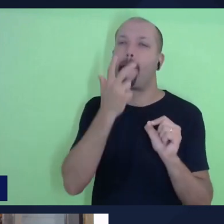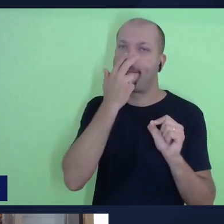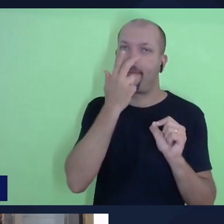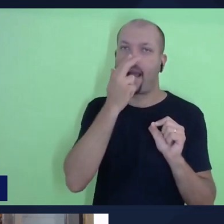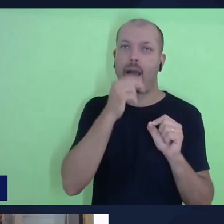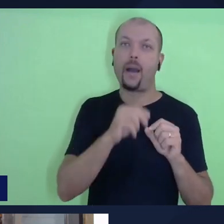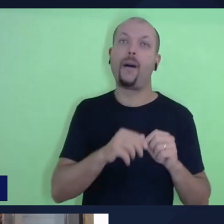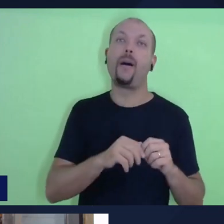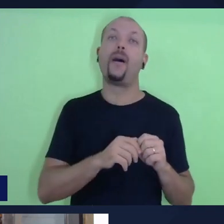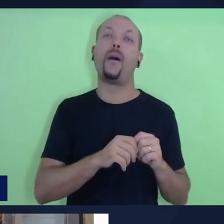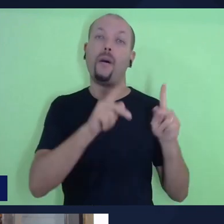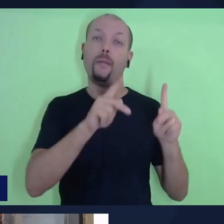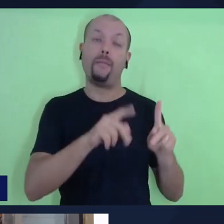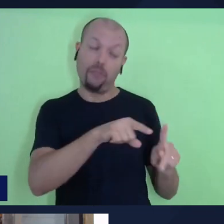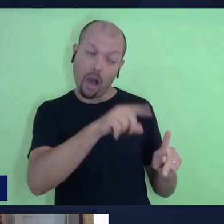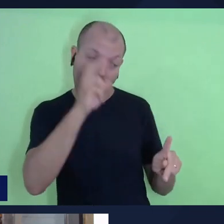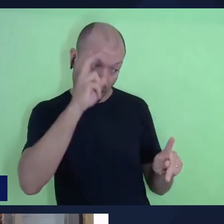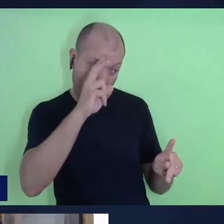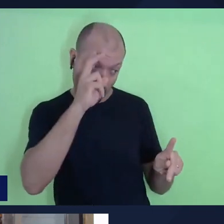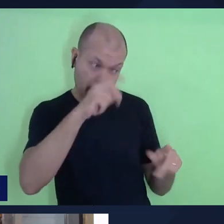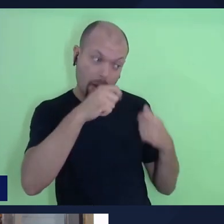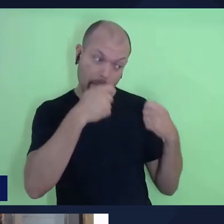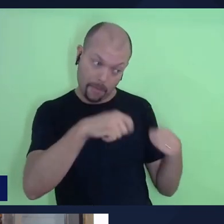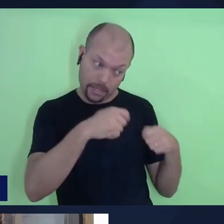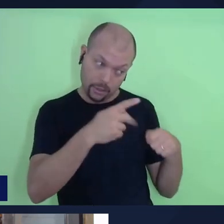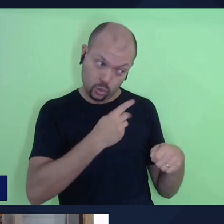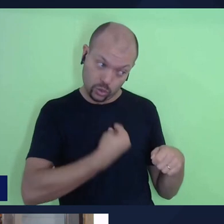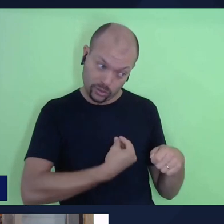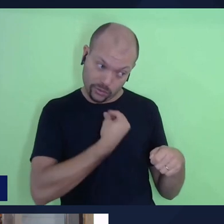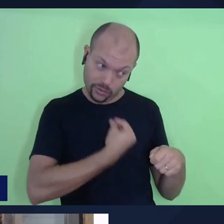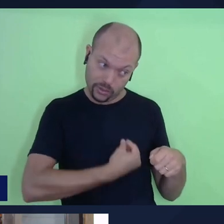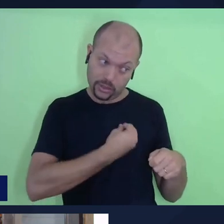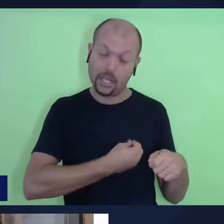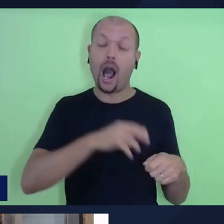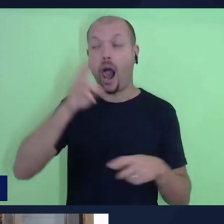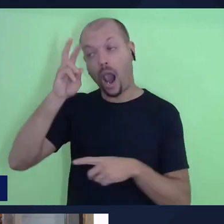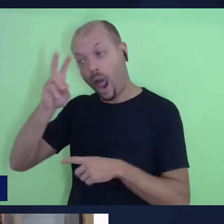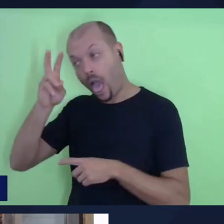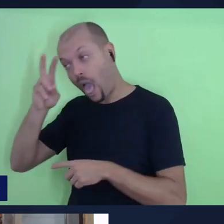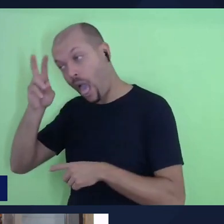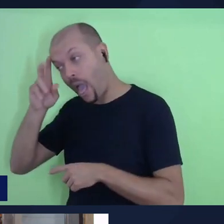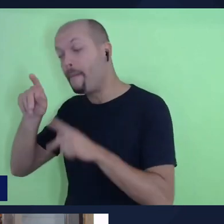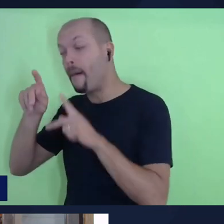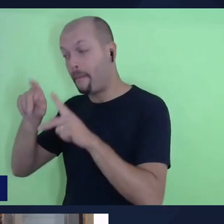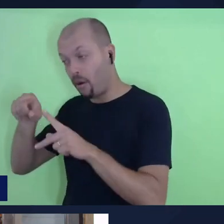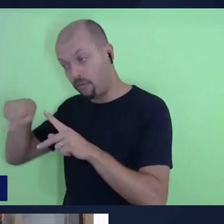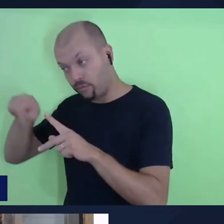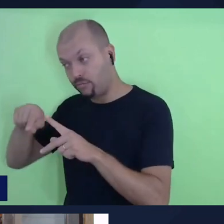lembre-se desses princípios que devem governar suas vidas. E aí nós vemos também presente em Provérbios, assim,